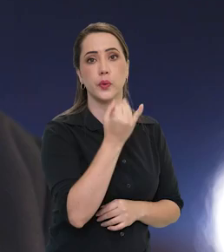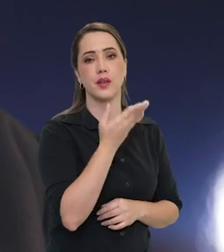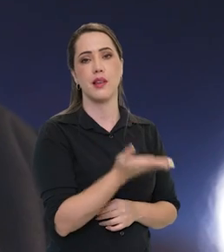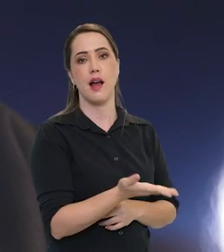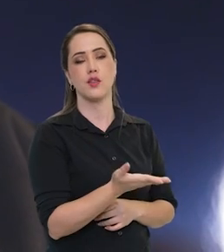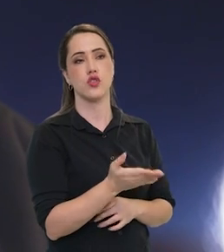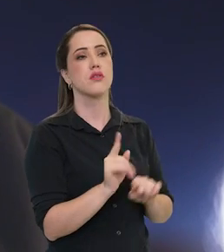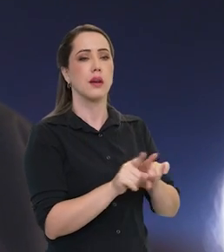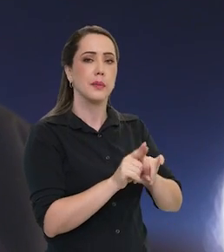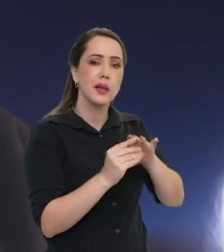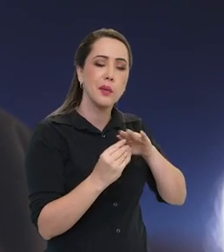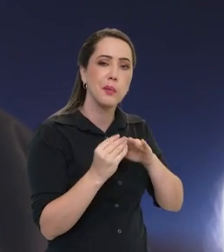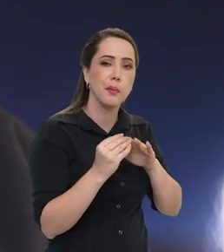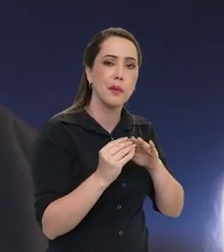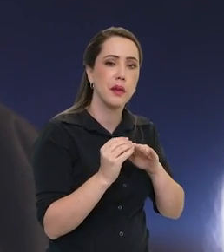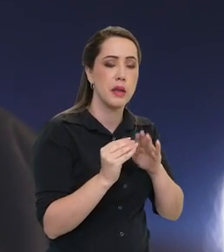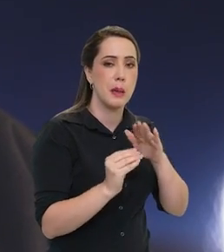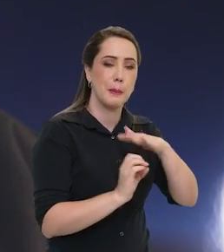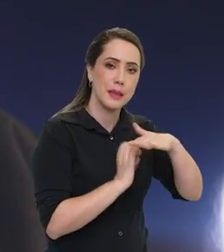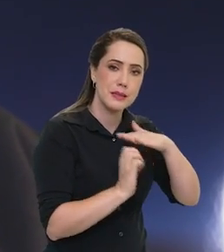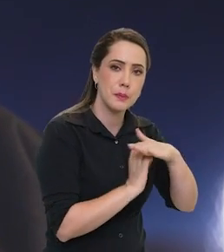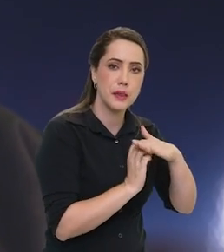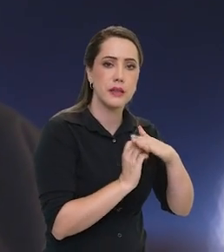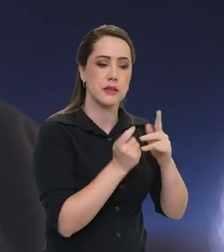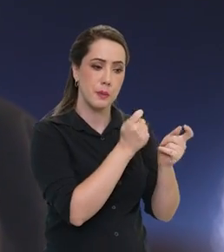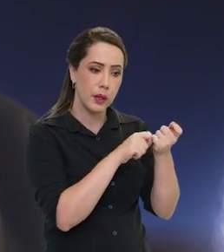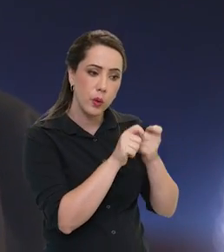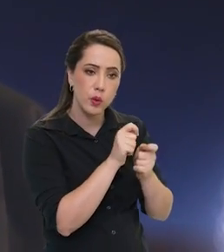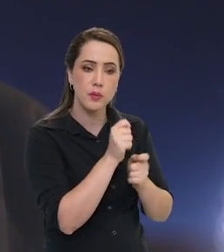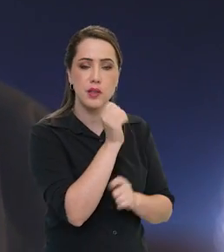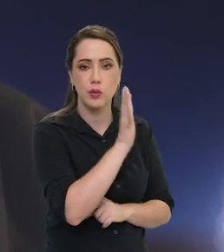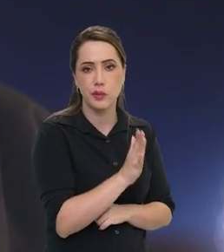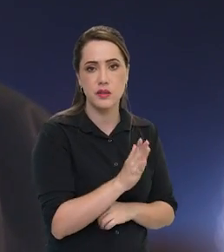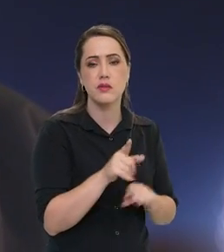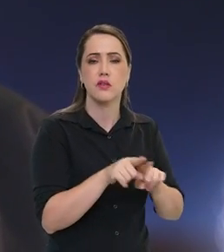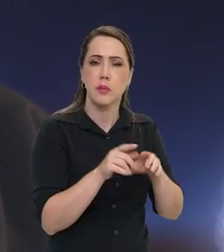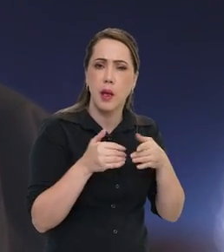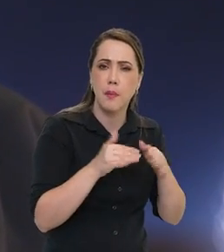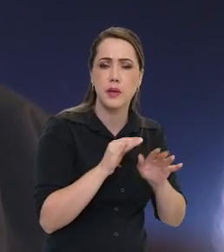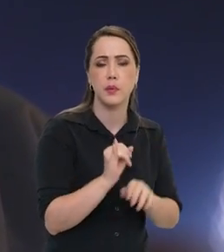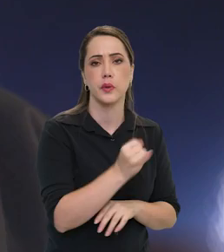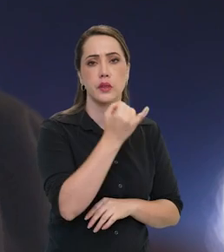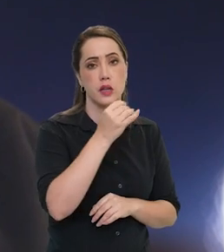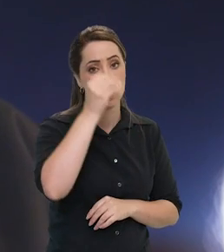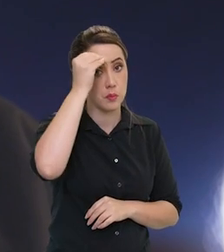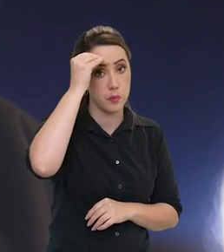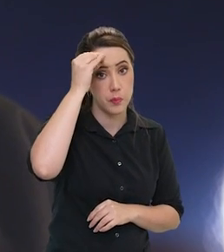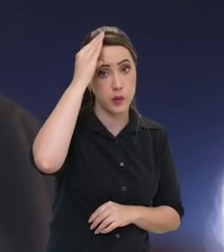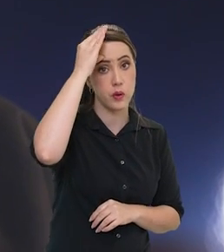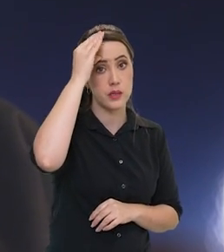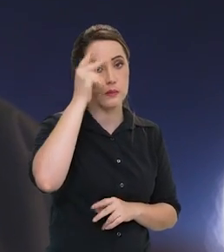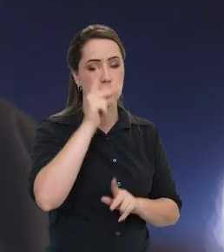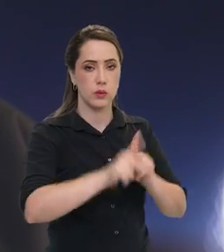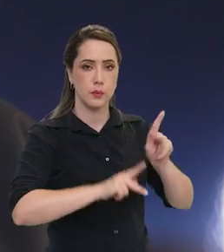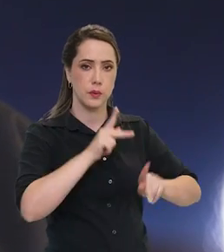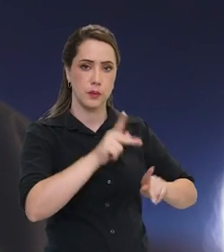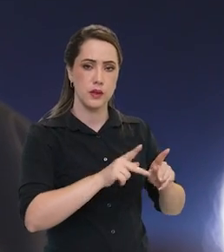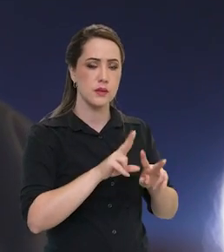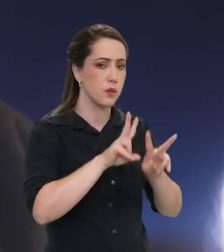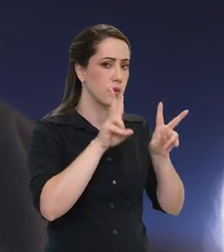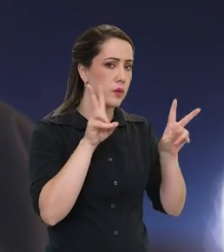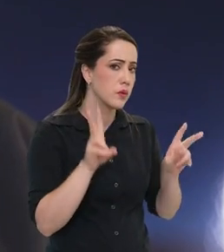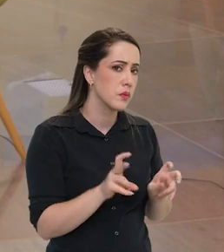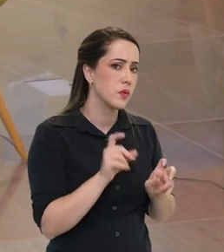oportunidades para as empresas brasileiras, a economia brasileira, e abrir oportunidade para o conhecimento da população em geral